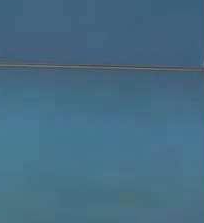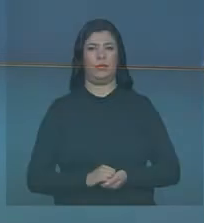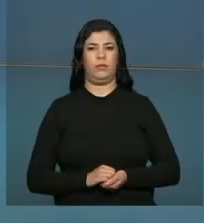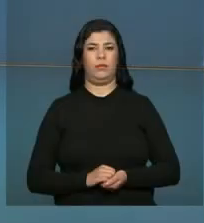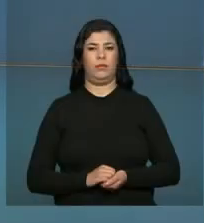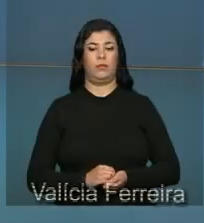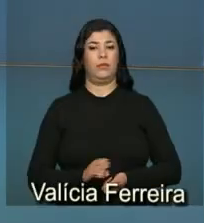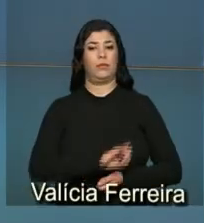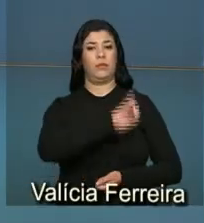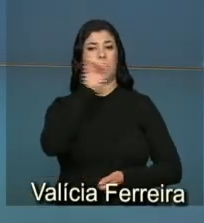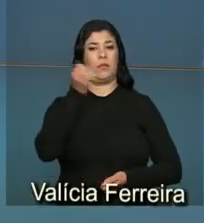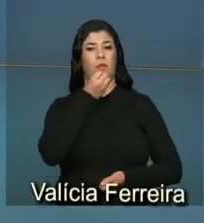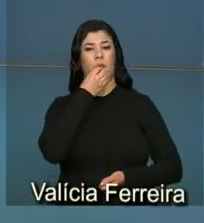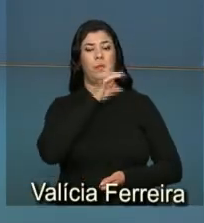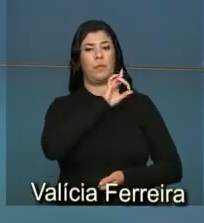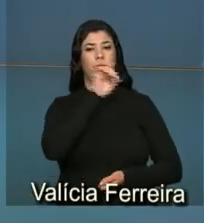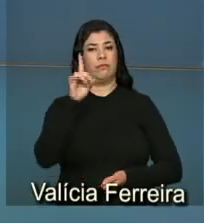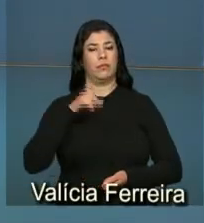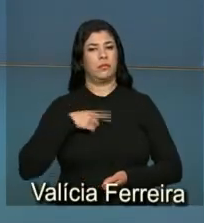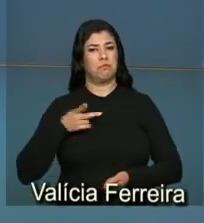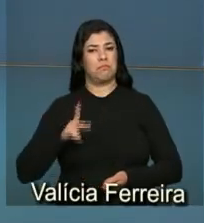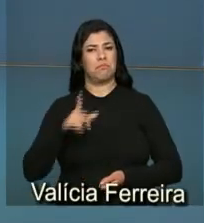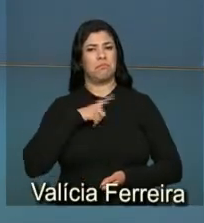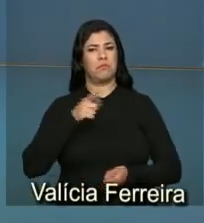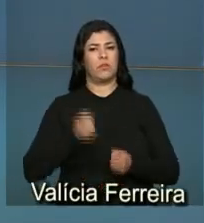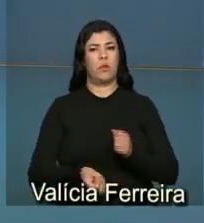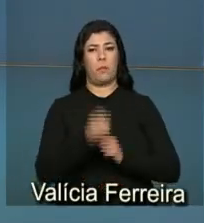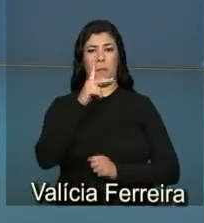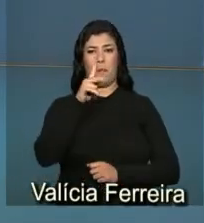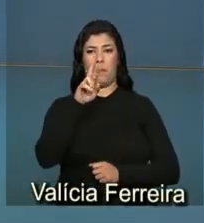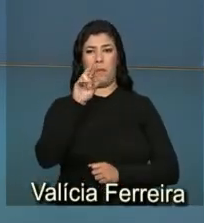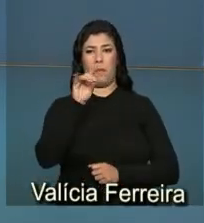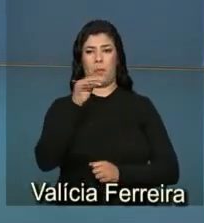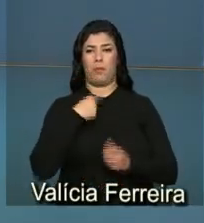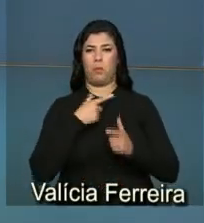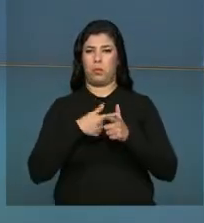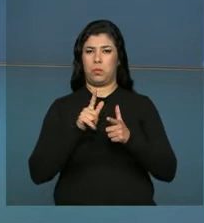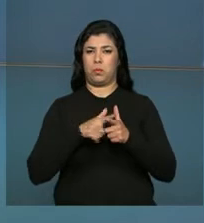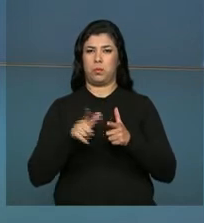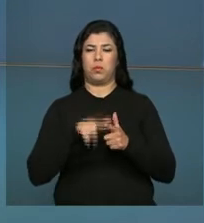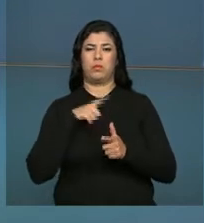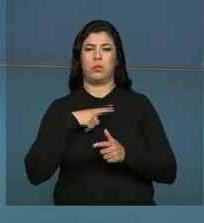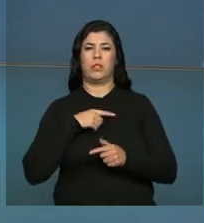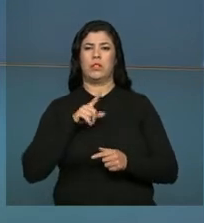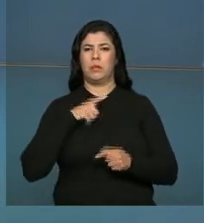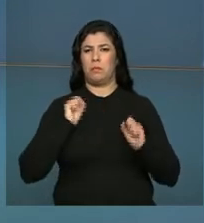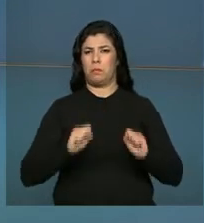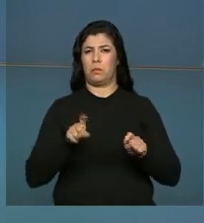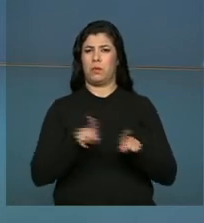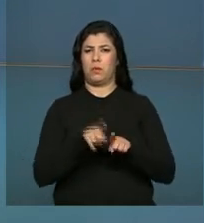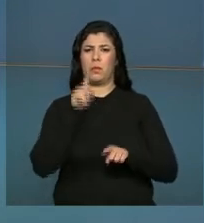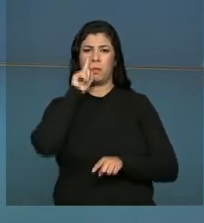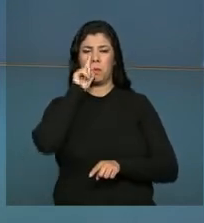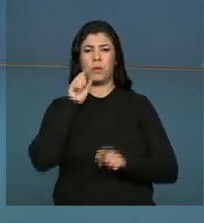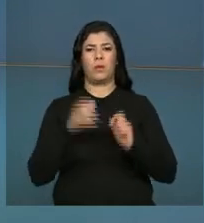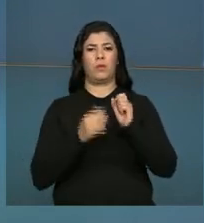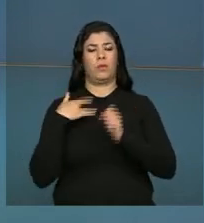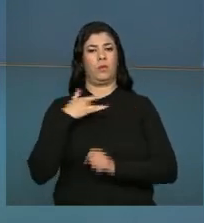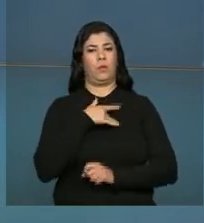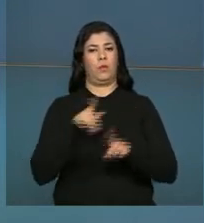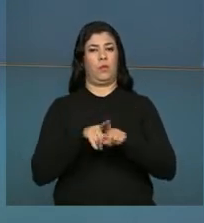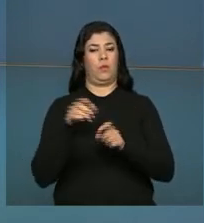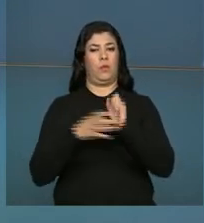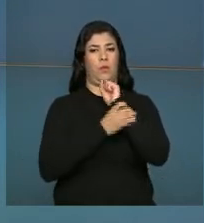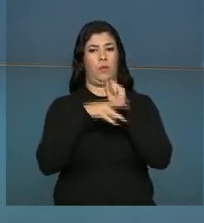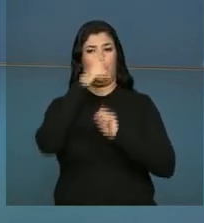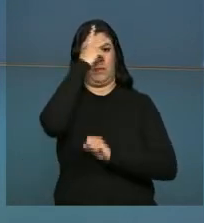Olá, bom dia! Sempre que houver um produto que apresente defeitos, colocando em risco a saúde e a segurança das pessoas,